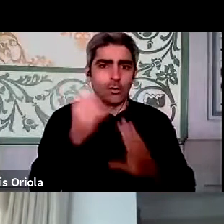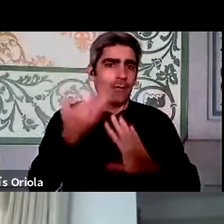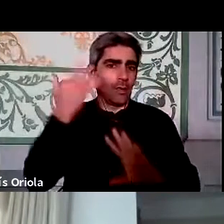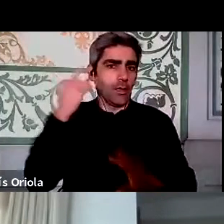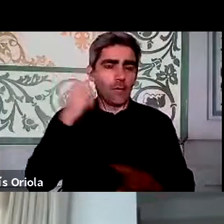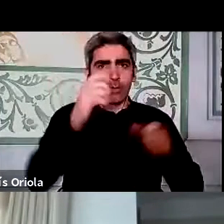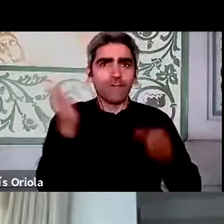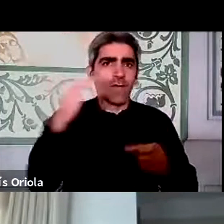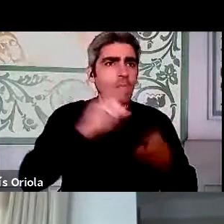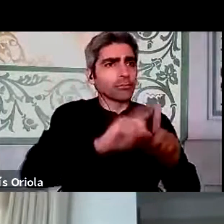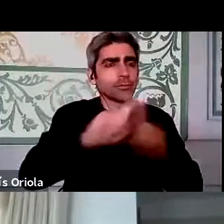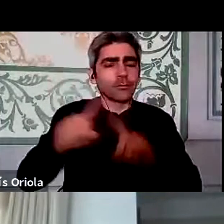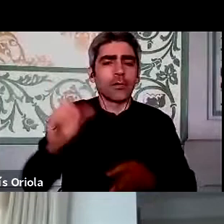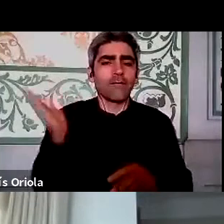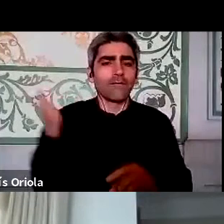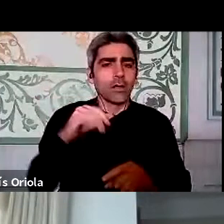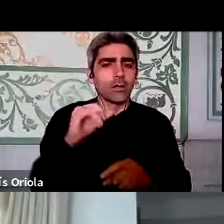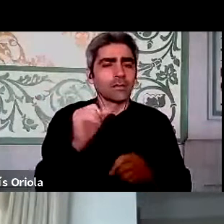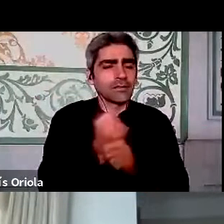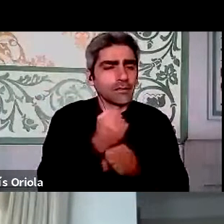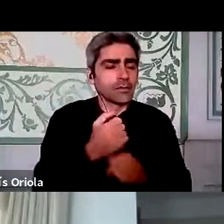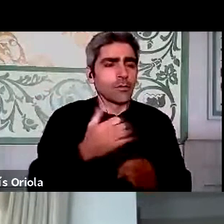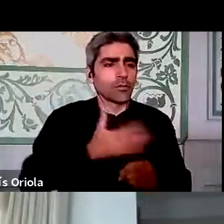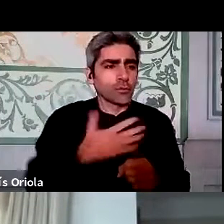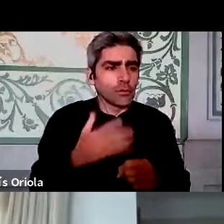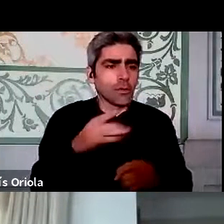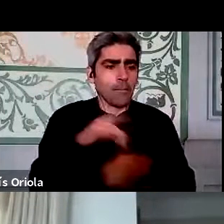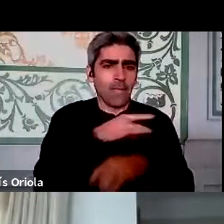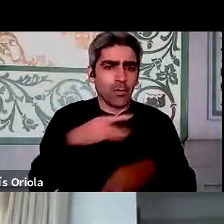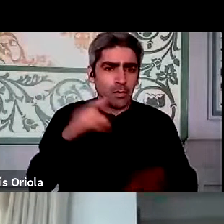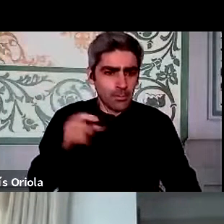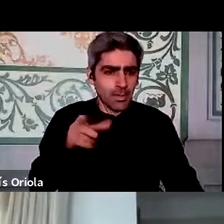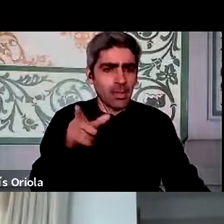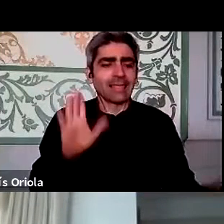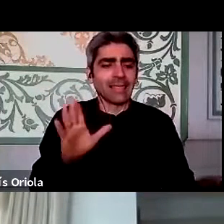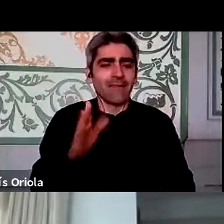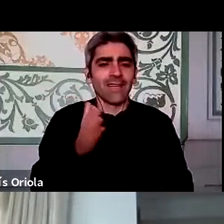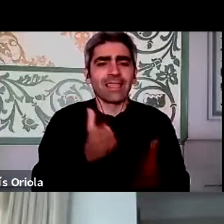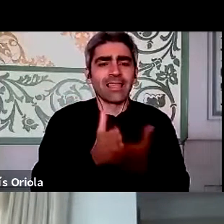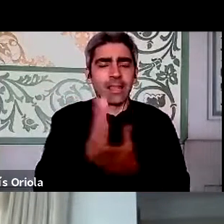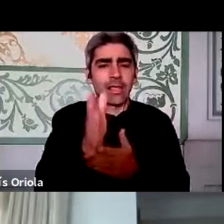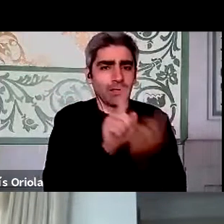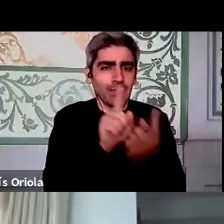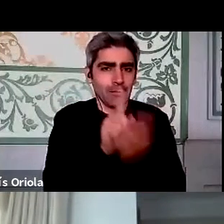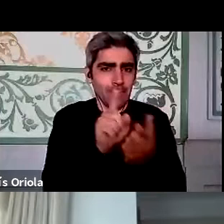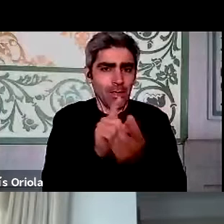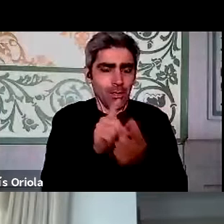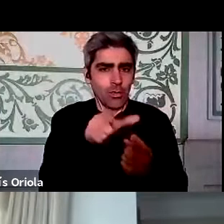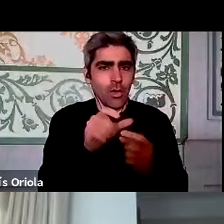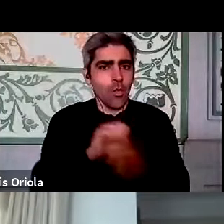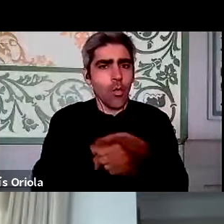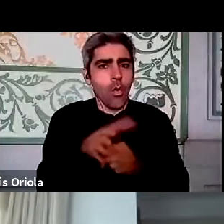origens, de várias profissões, incluindo médicos, e um deles até estava em atendimento direto ao Covid, viu em algumas